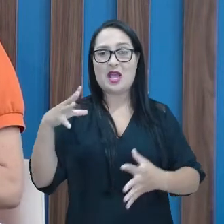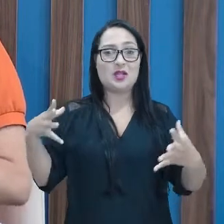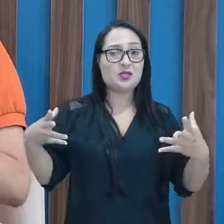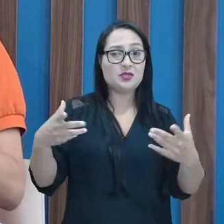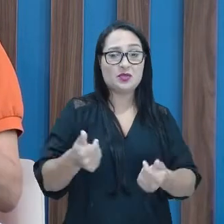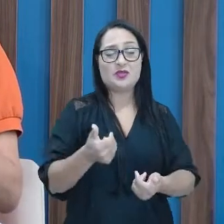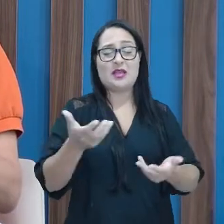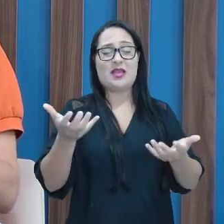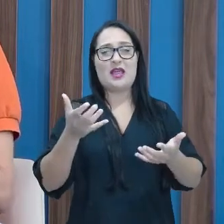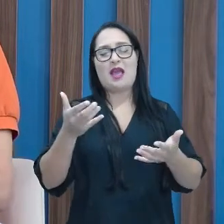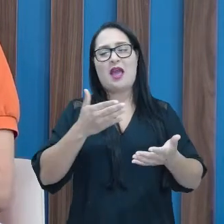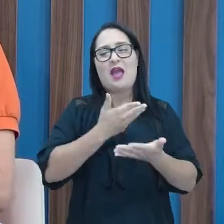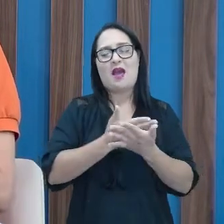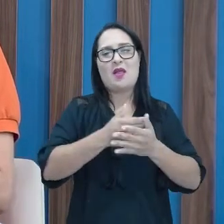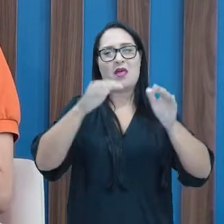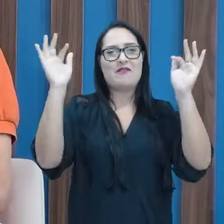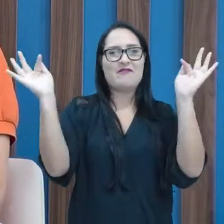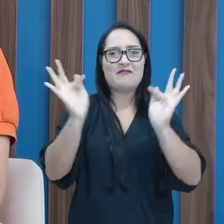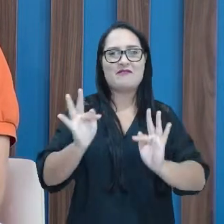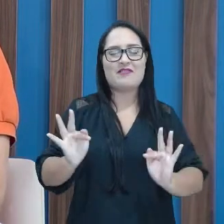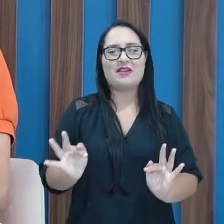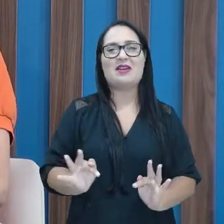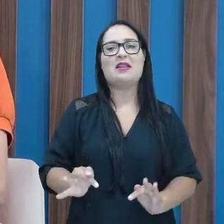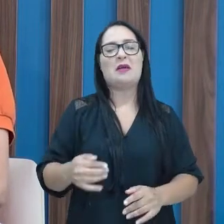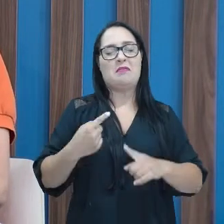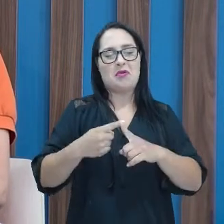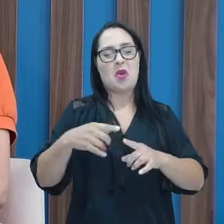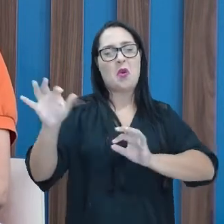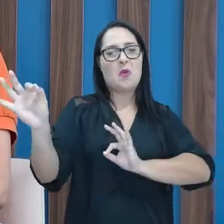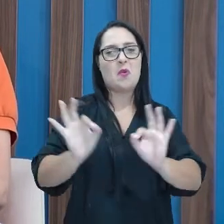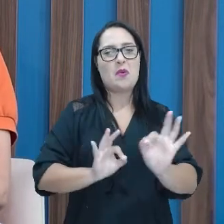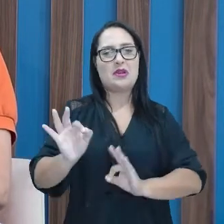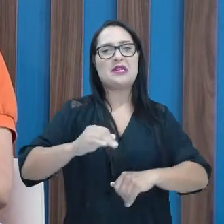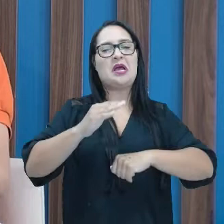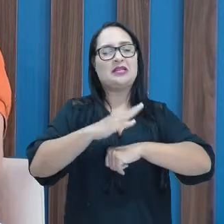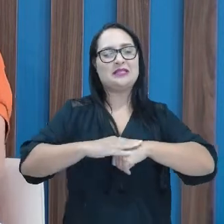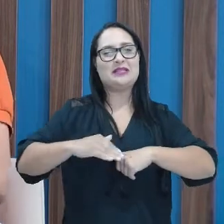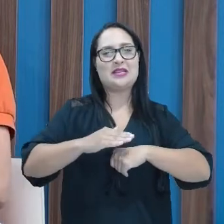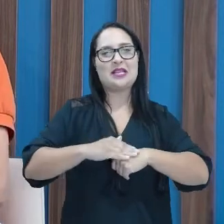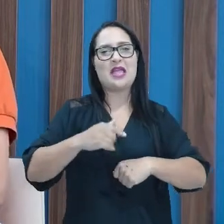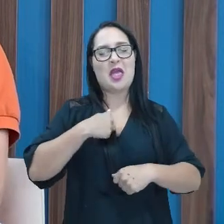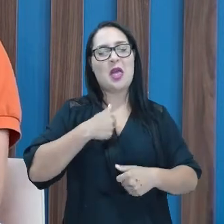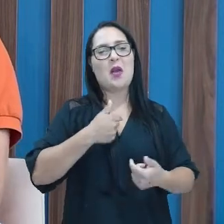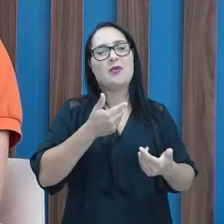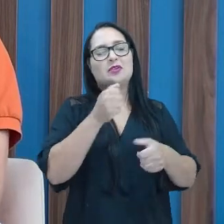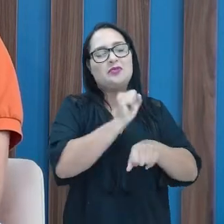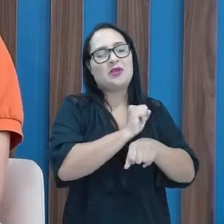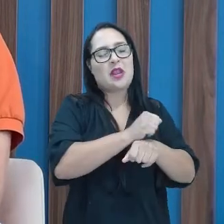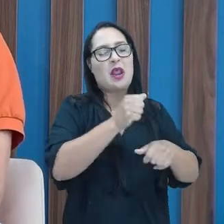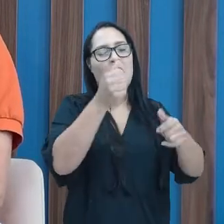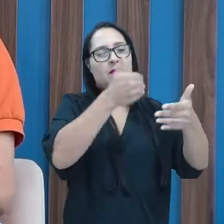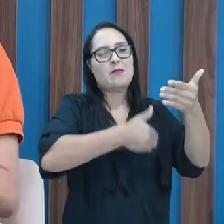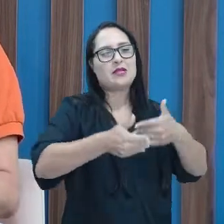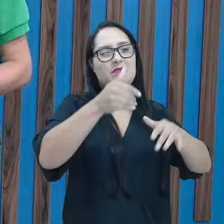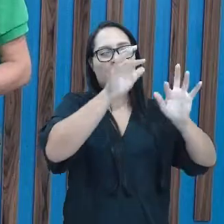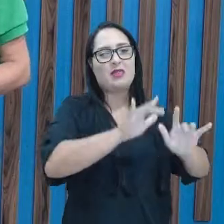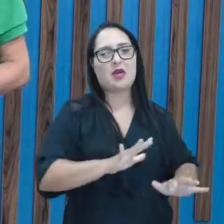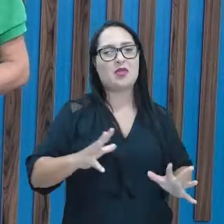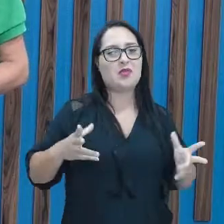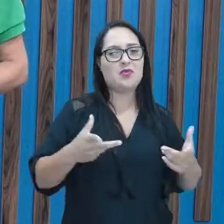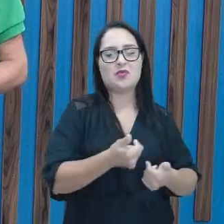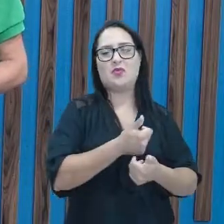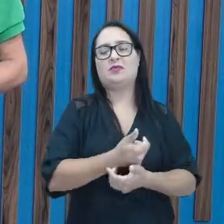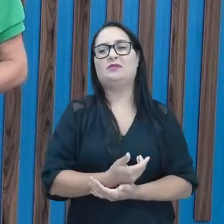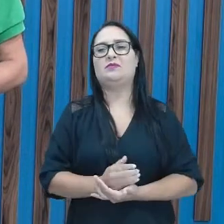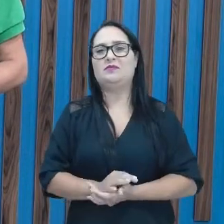aula seja super feliz, com certeza foi feita com muito carinho para todos vocês. Então, estou aguardando a participação de todo mundo aqui. Isso